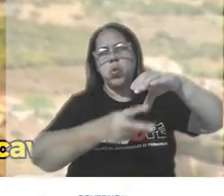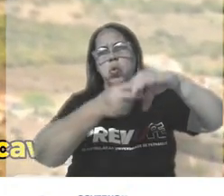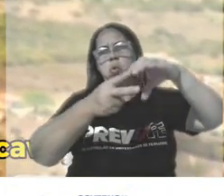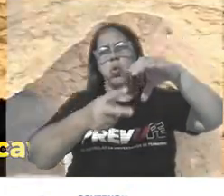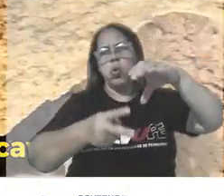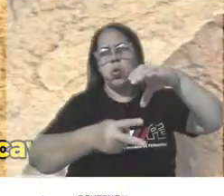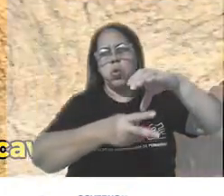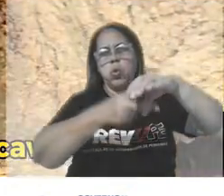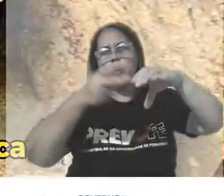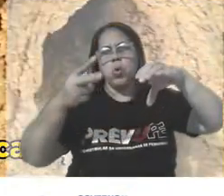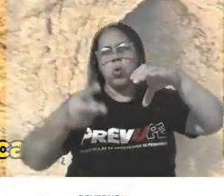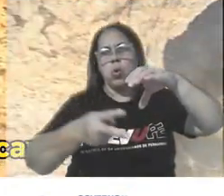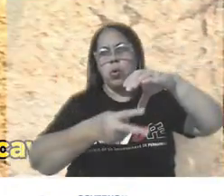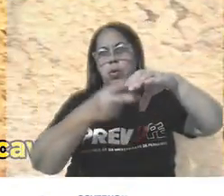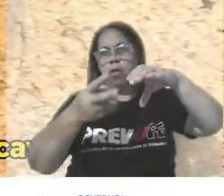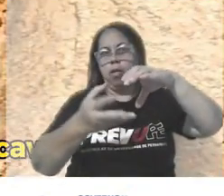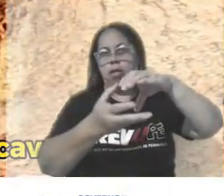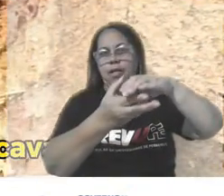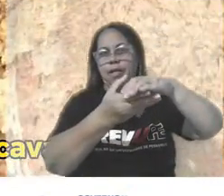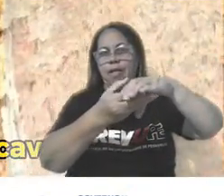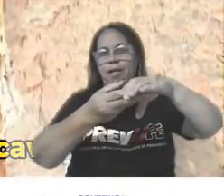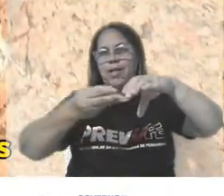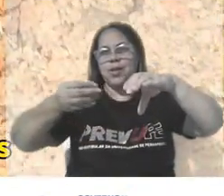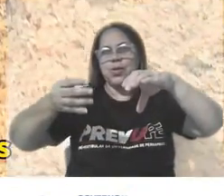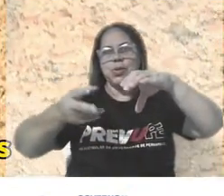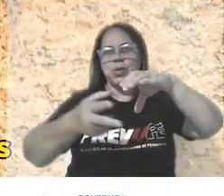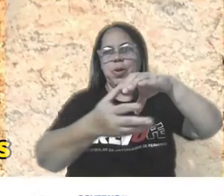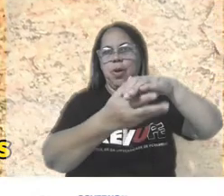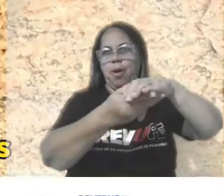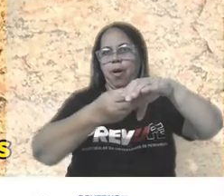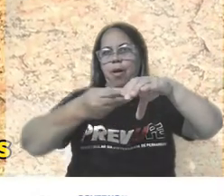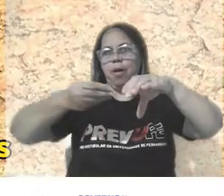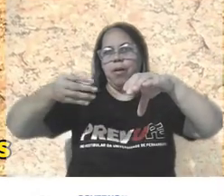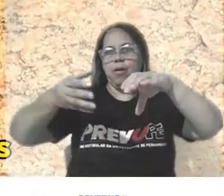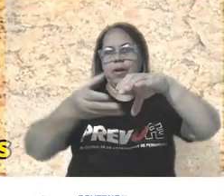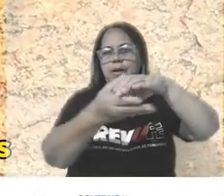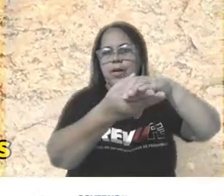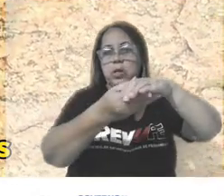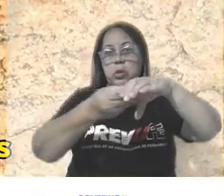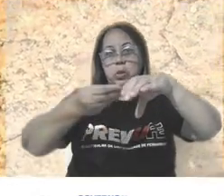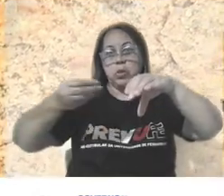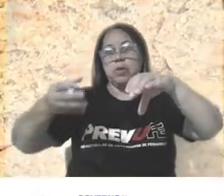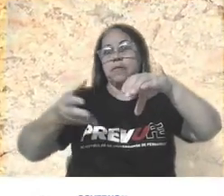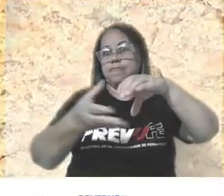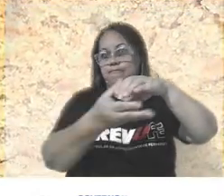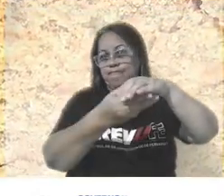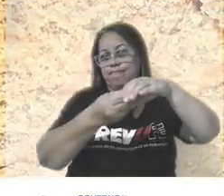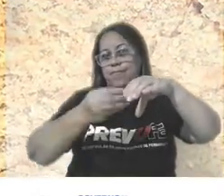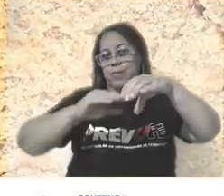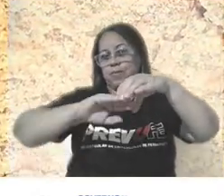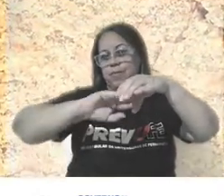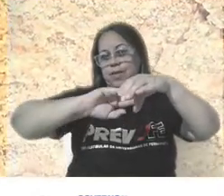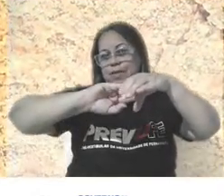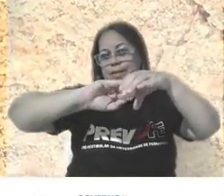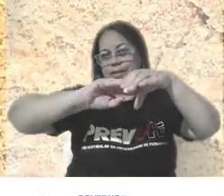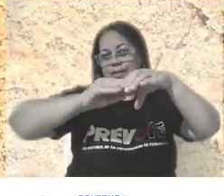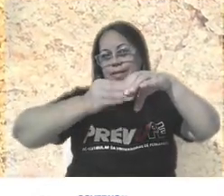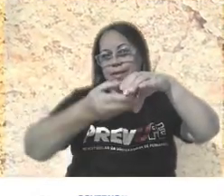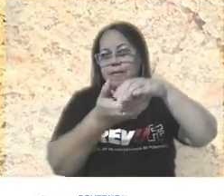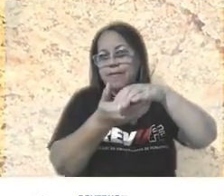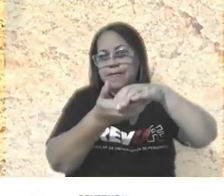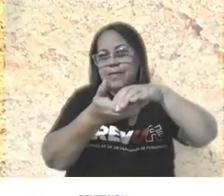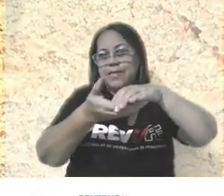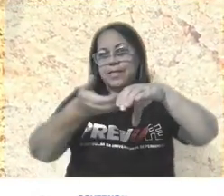próprio vento, especificamente, que faz essa escavação. Mas o vento desloca consigo pequenos minerais, pequenas partículas, que ao se